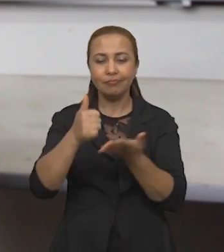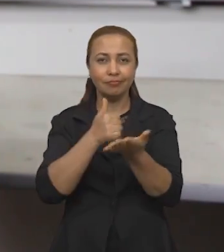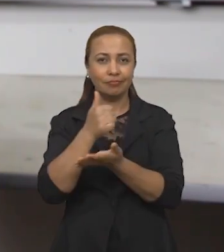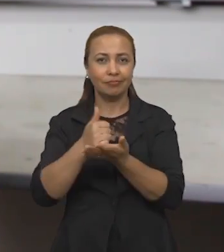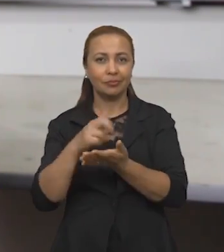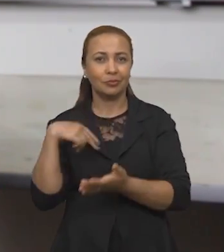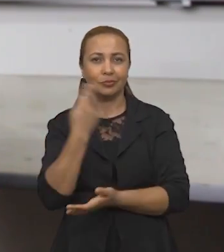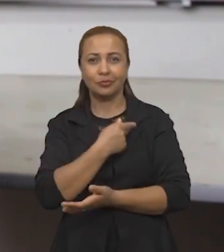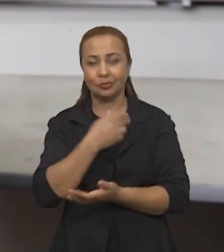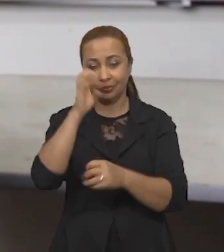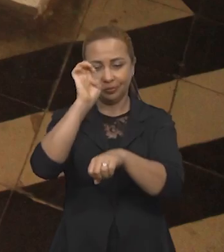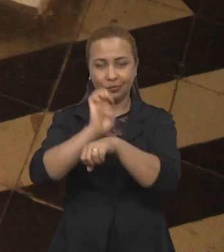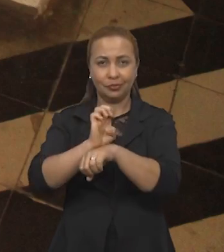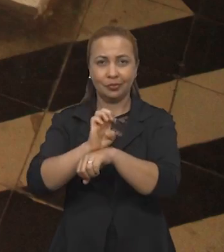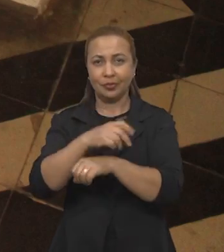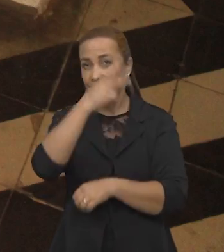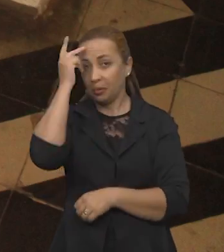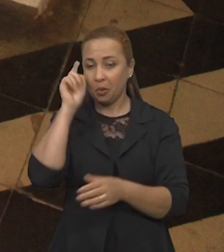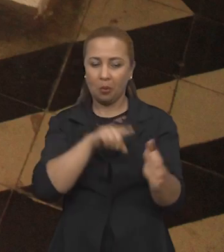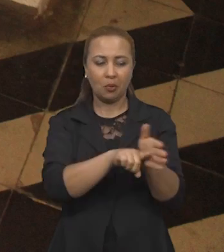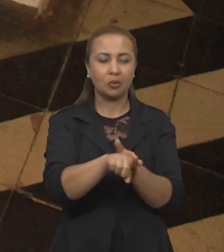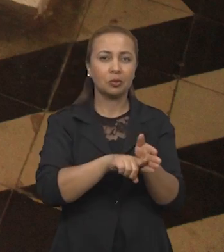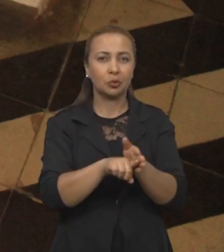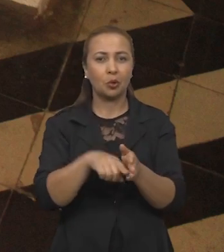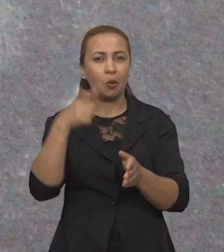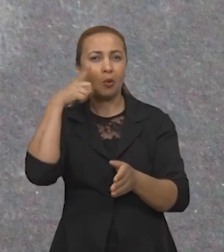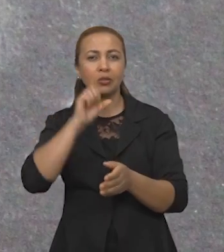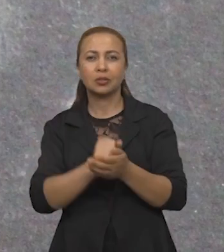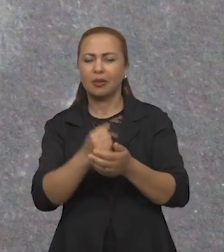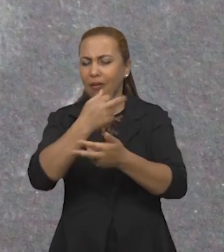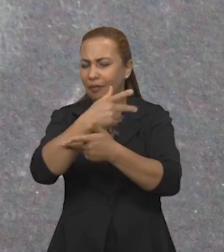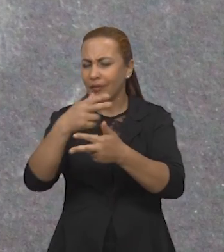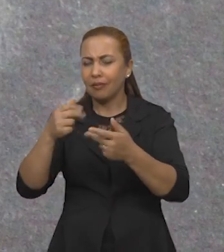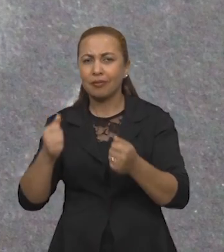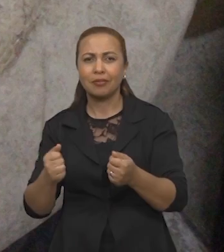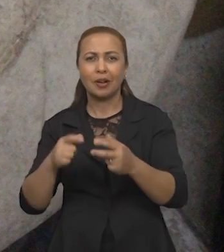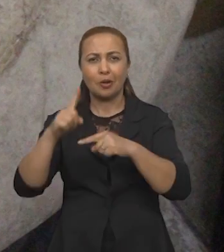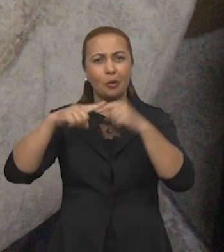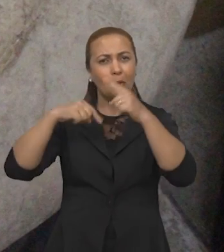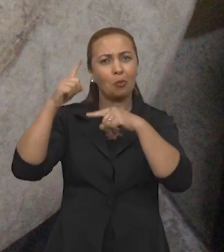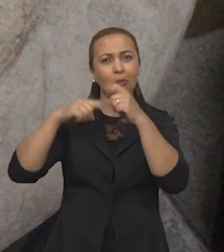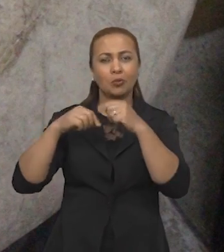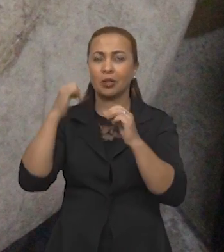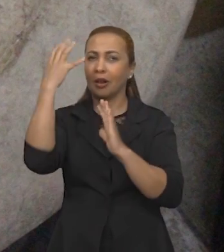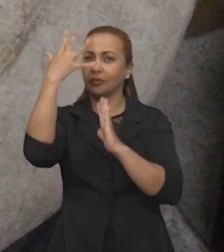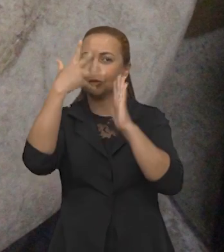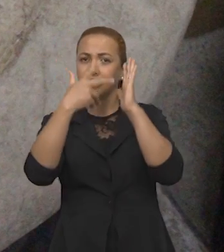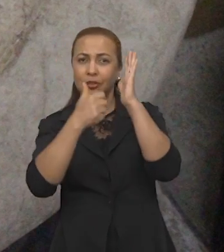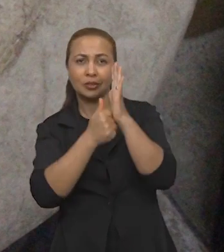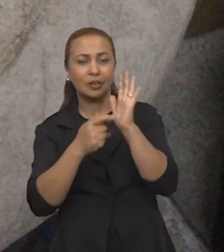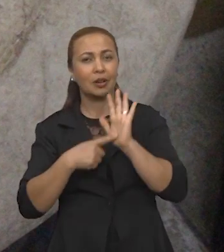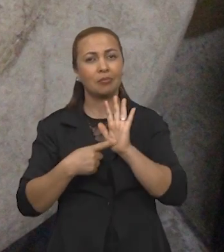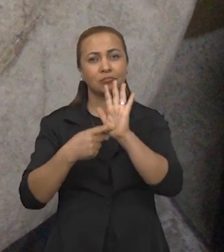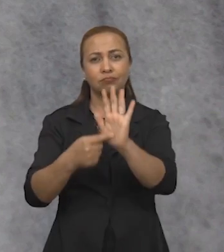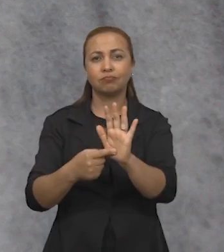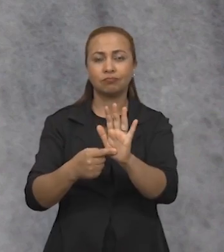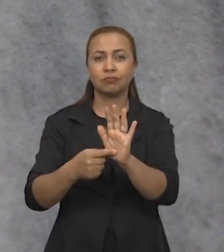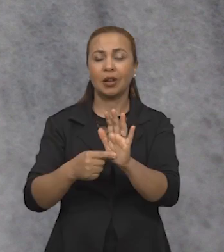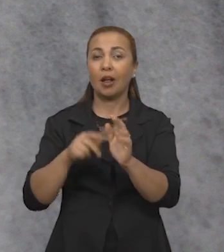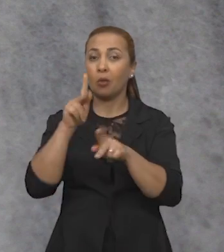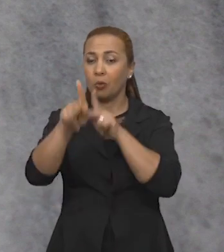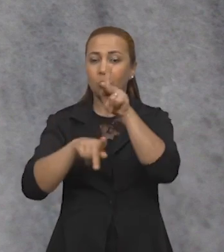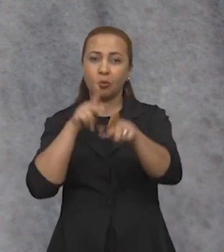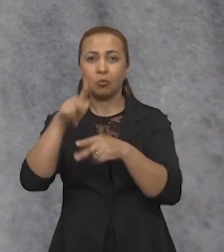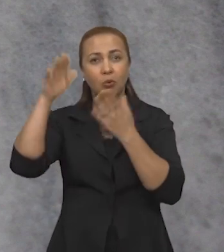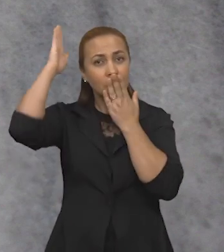do nosso Estado. Os pesquisadores conseguiram vários artefatos que dizem muito sobre as características dos povos